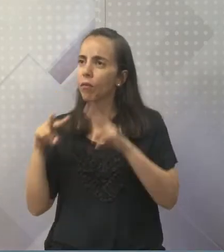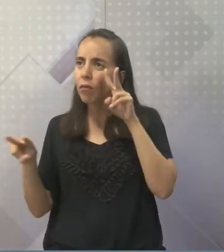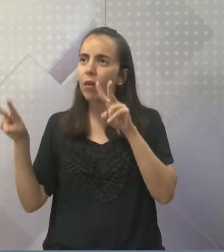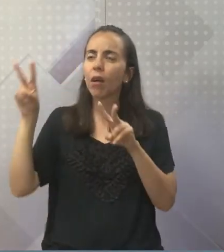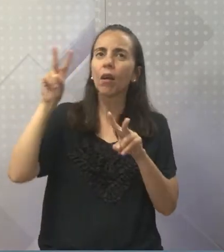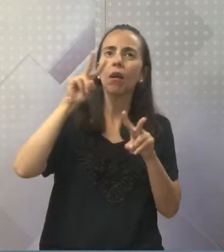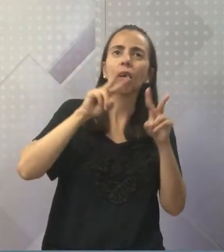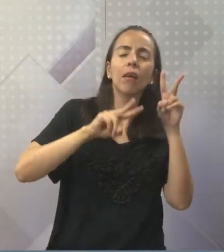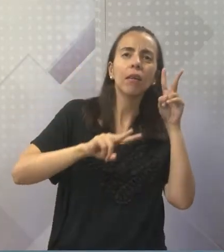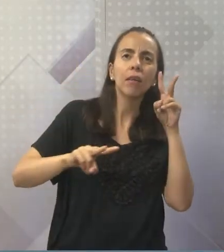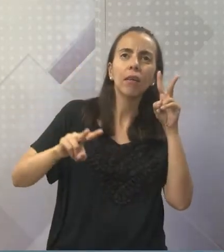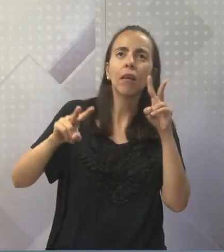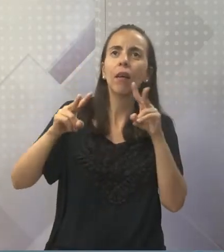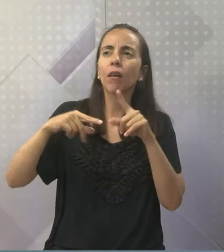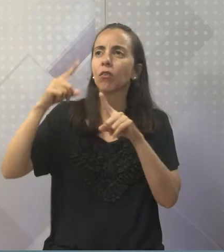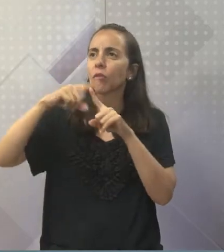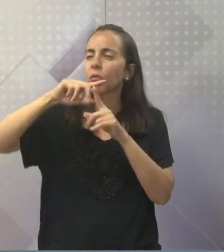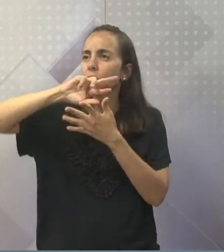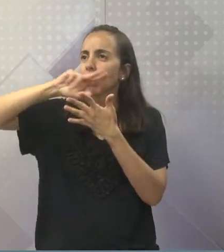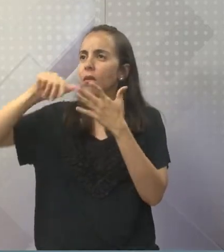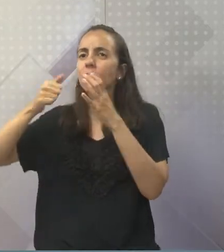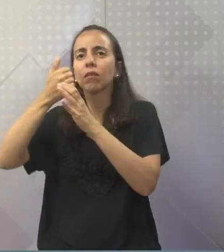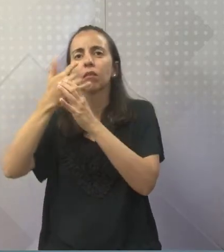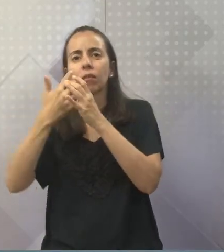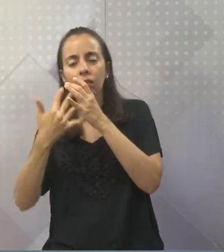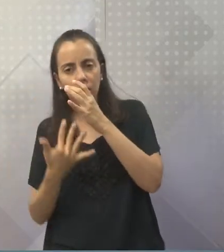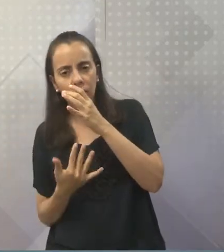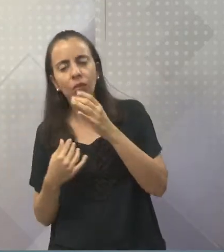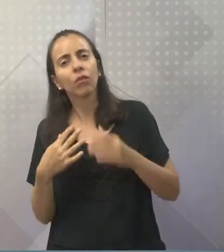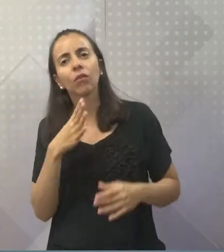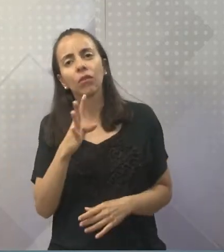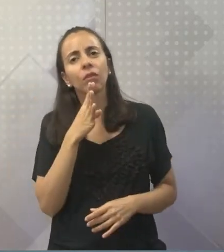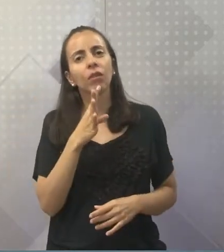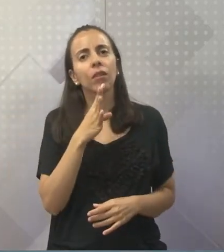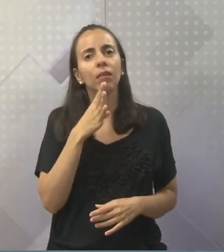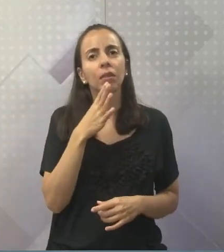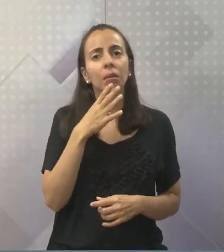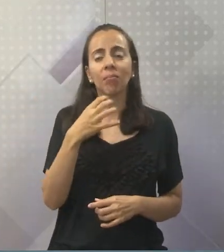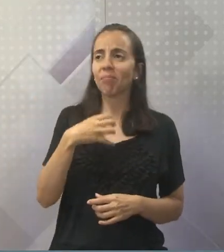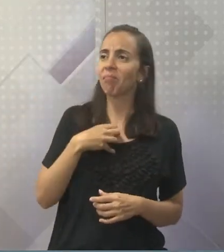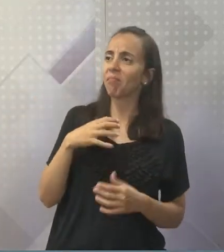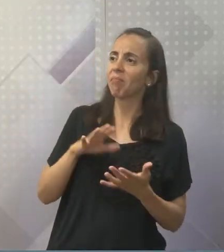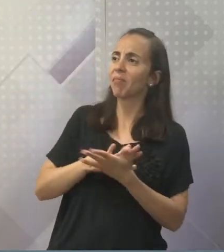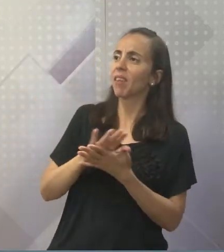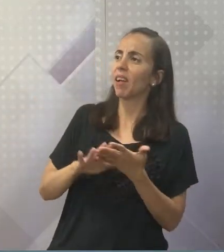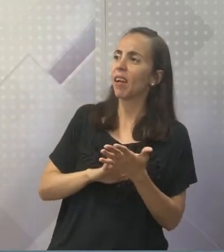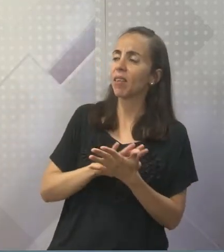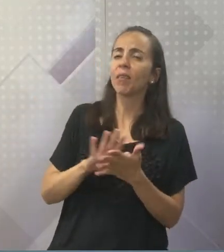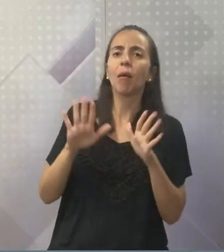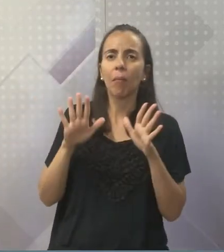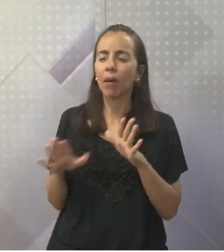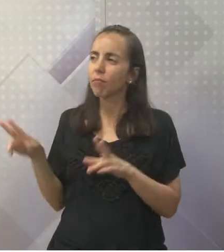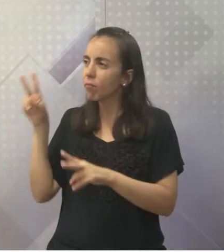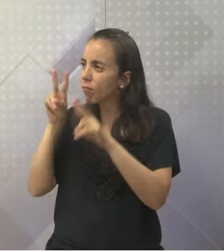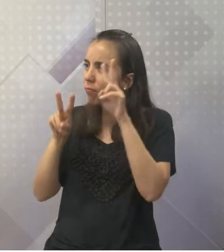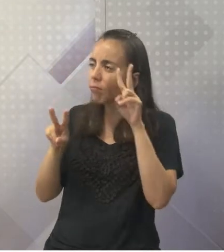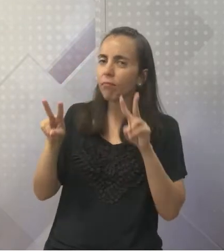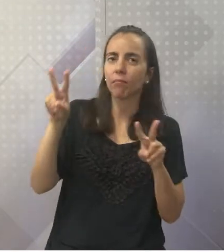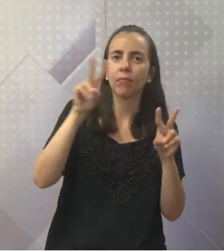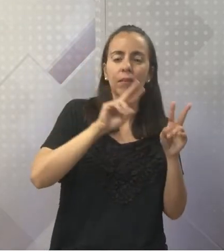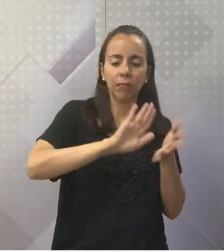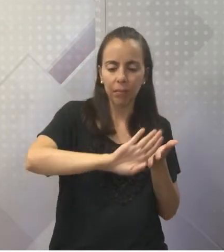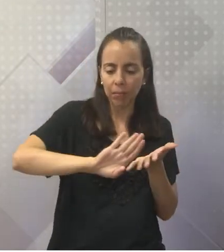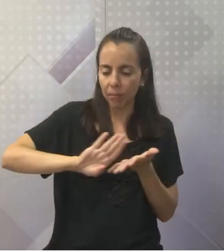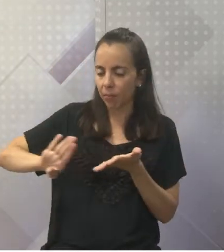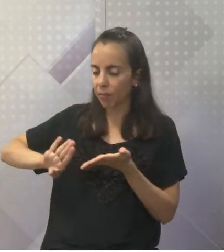no nosso cotidiano. Todo dia a gente faz sem perceber até classificação. Olha aqui no